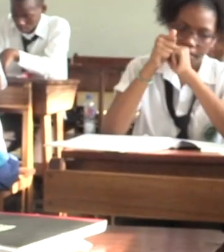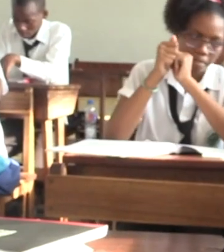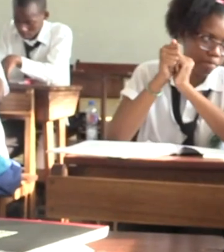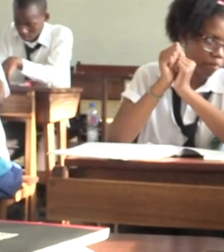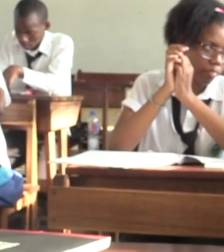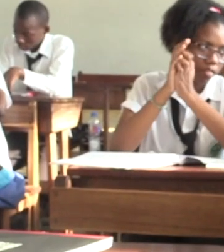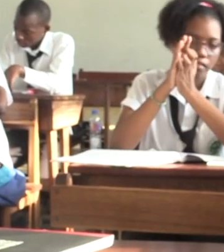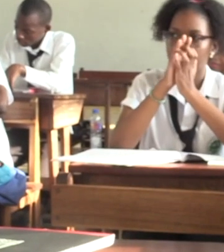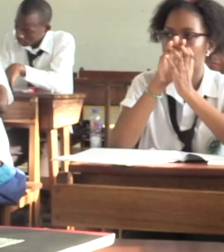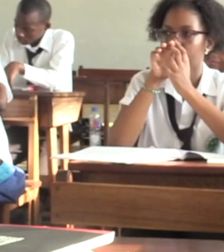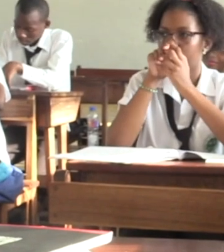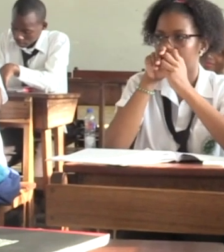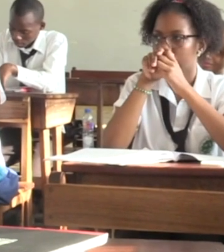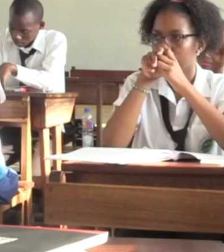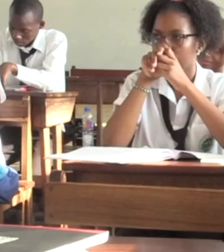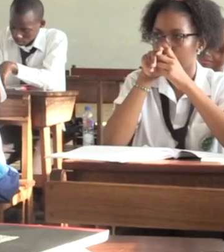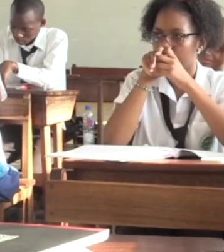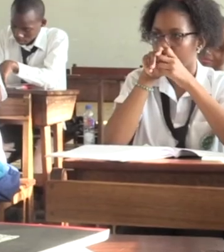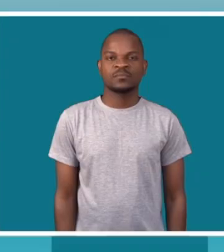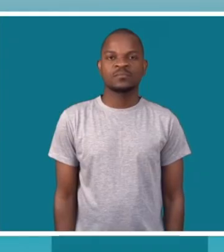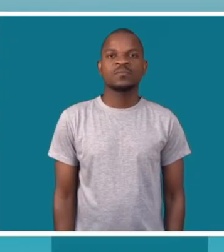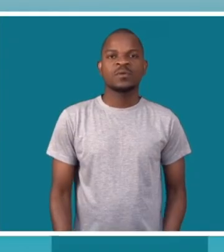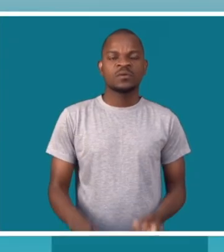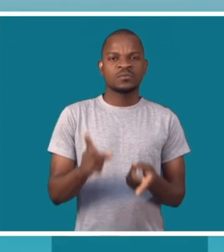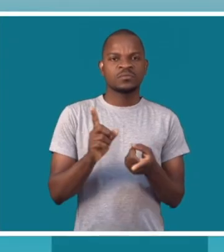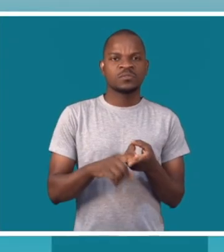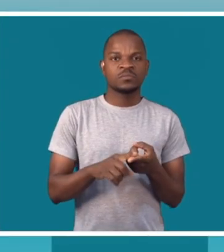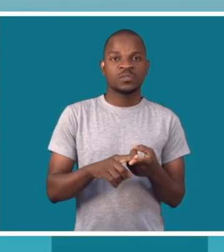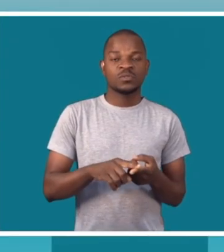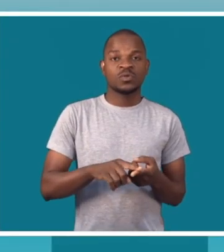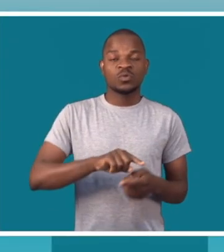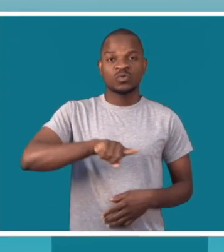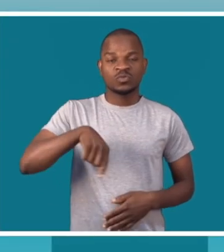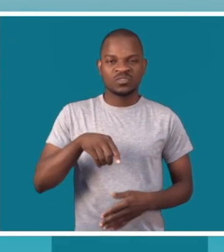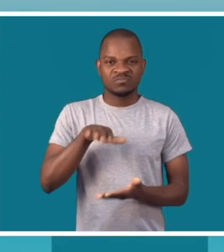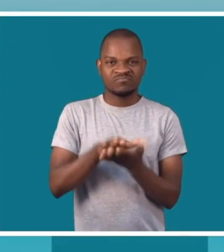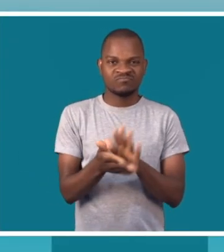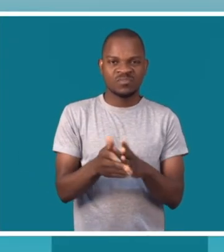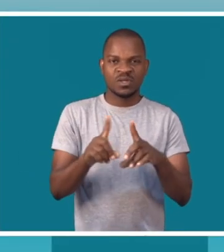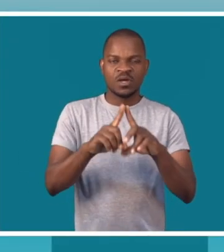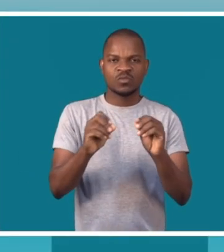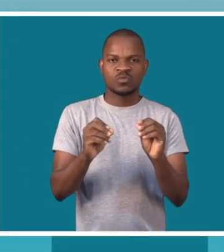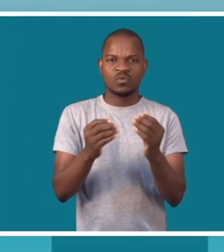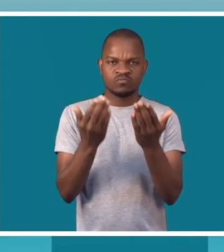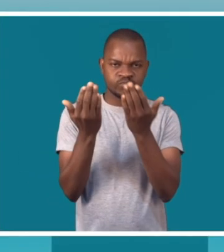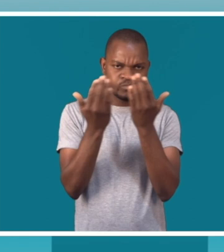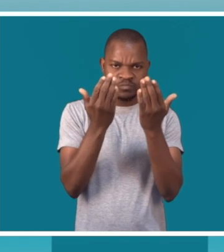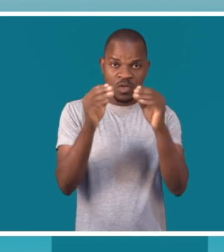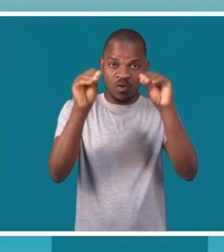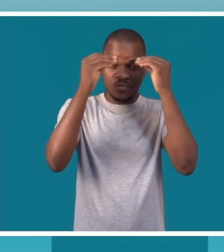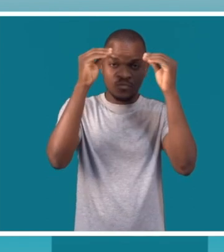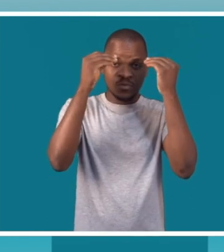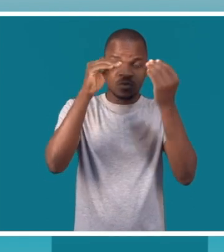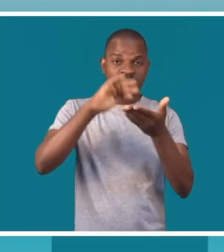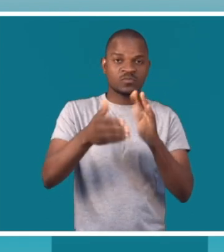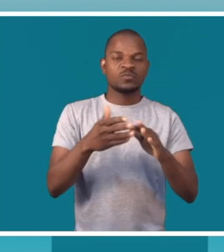para acomodar as pessoas com deficiência. Introduzimos na nossa formação de professores um